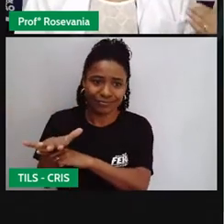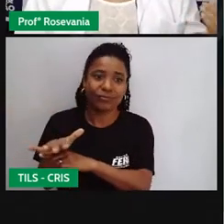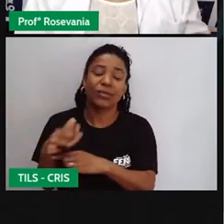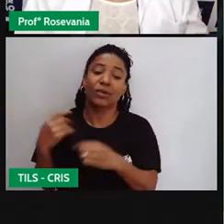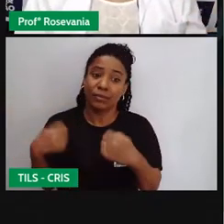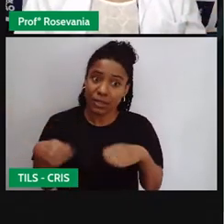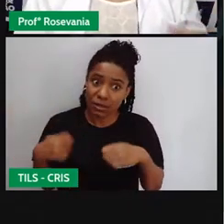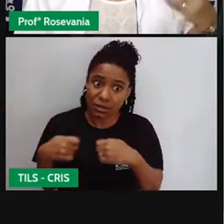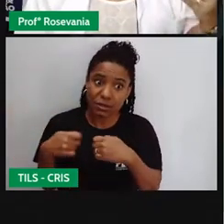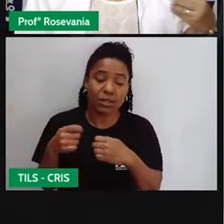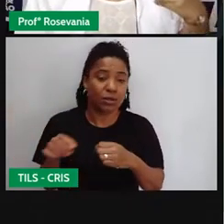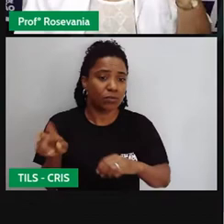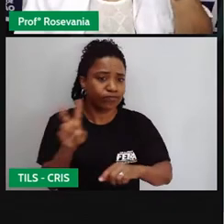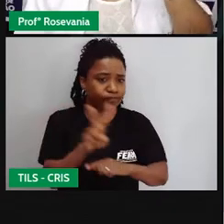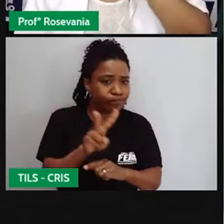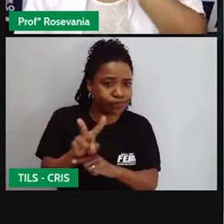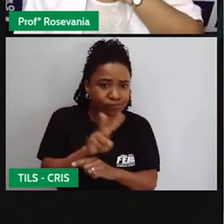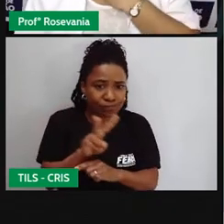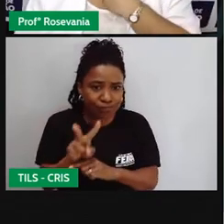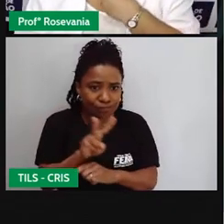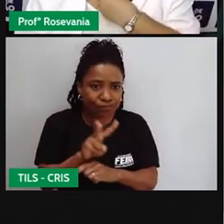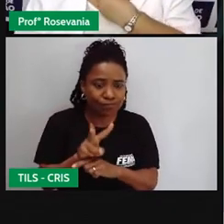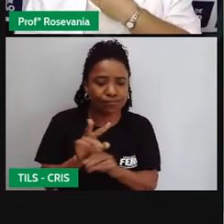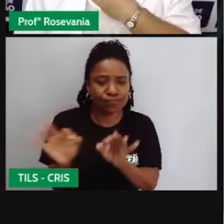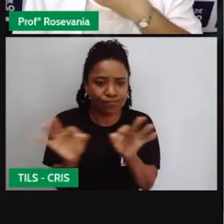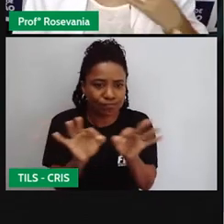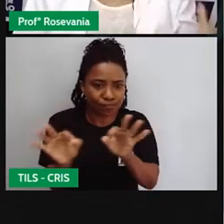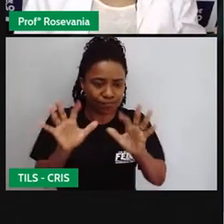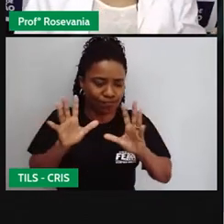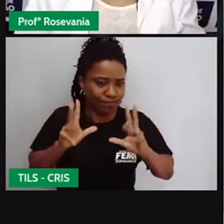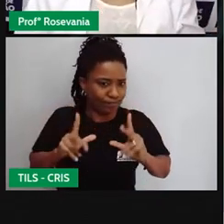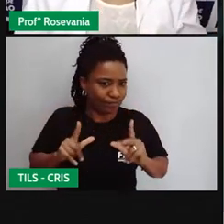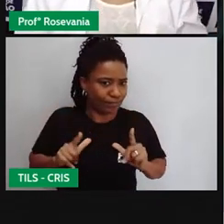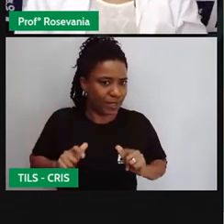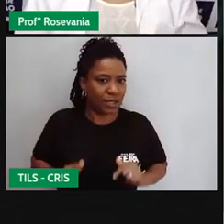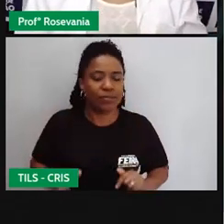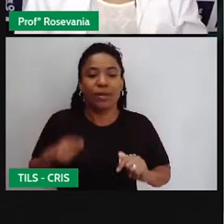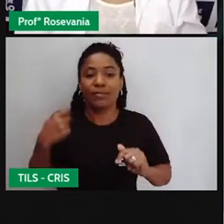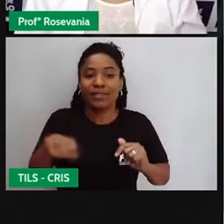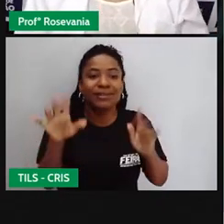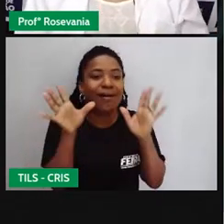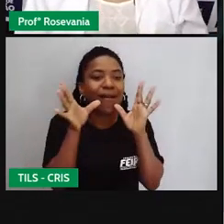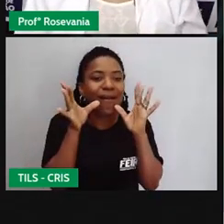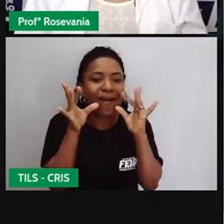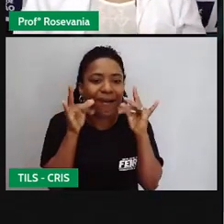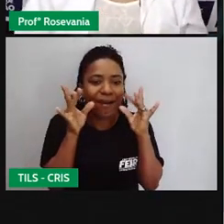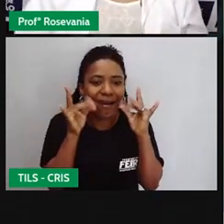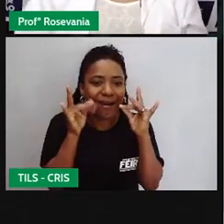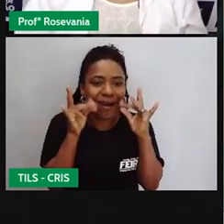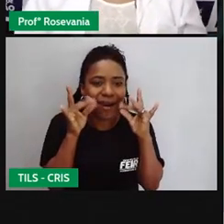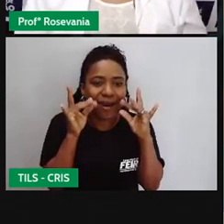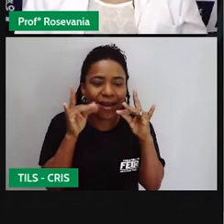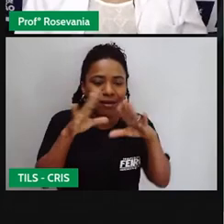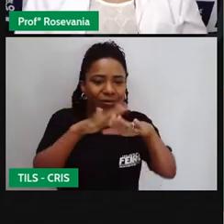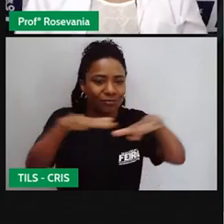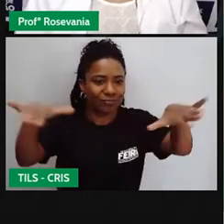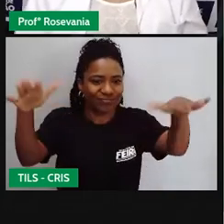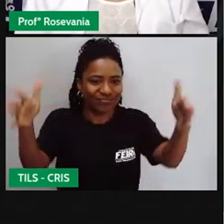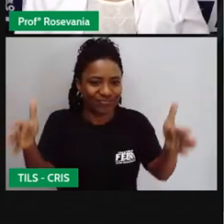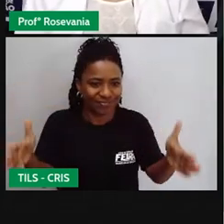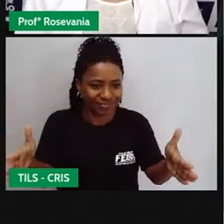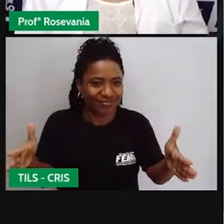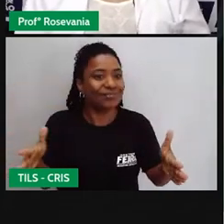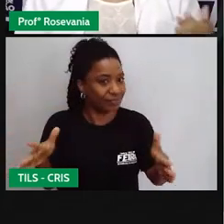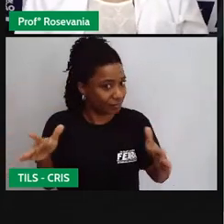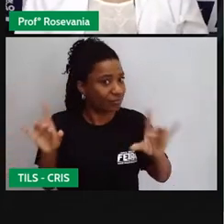hoje, diga-se de passagem, os produtos têm pensado muito nas embalagens que vão utilizar para ter uma durabilidade maior. Então,